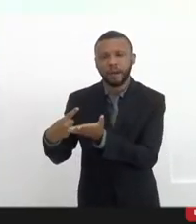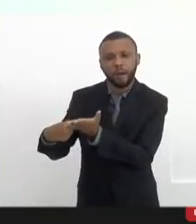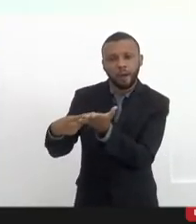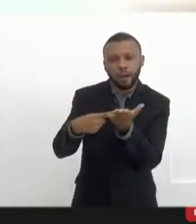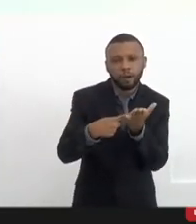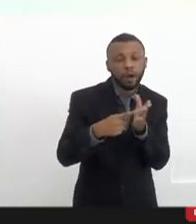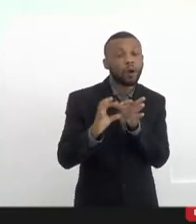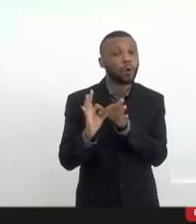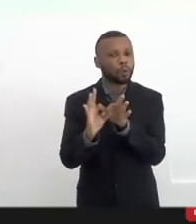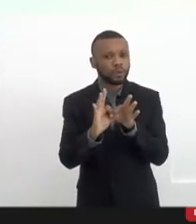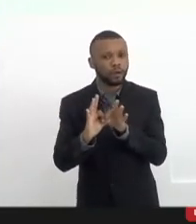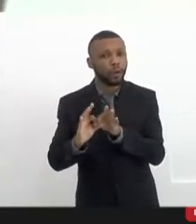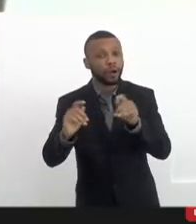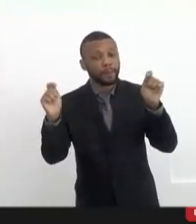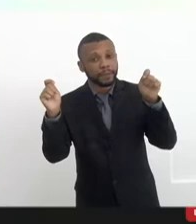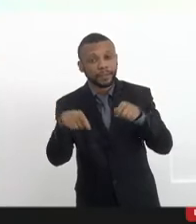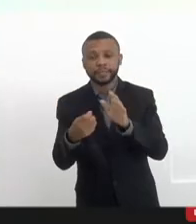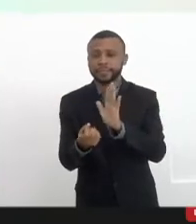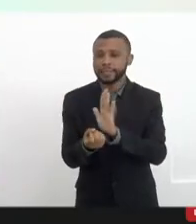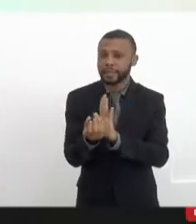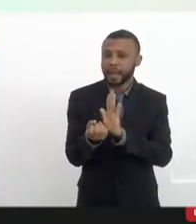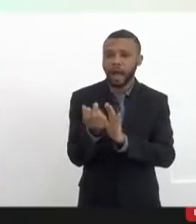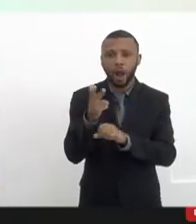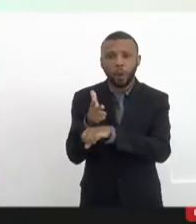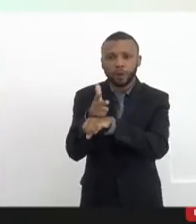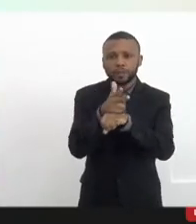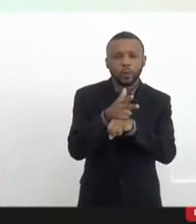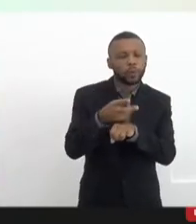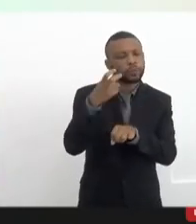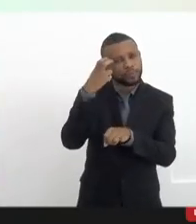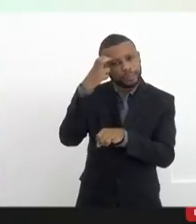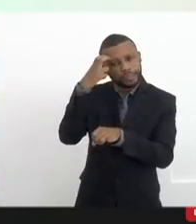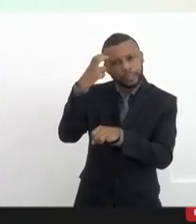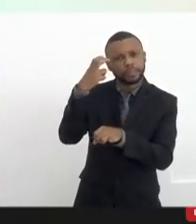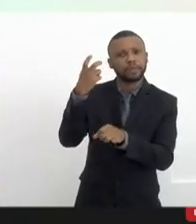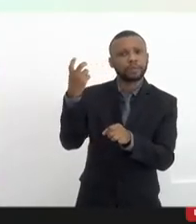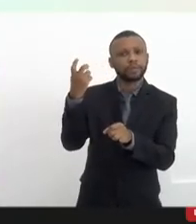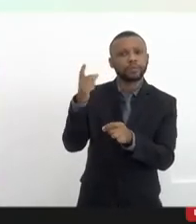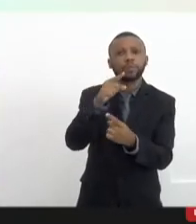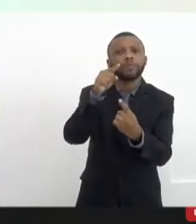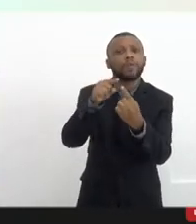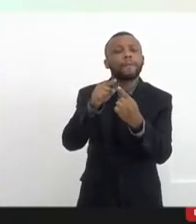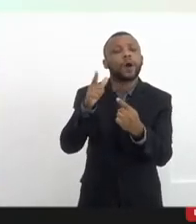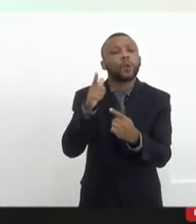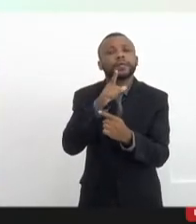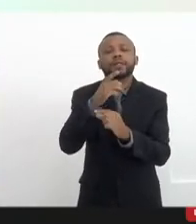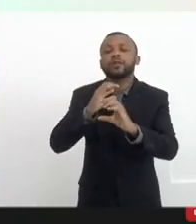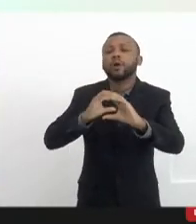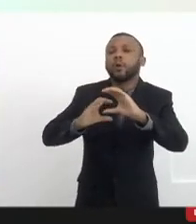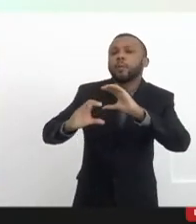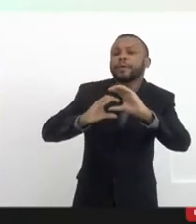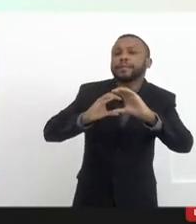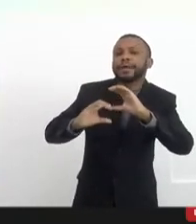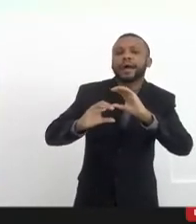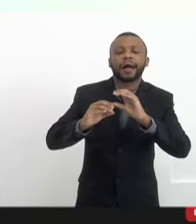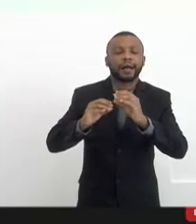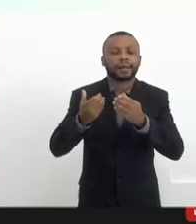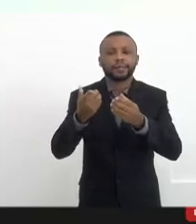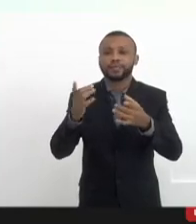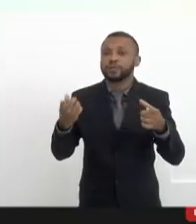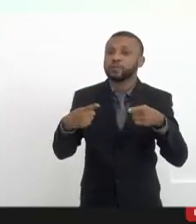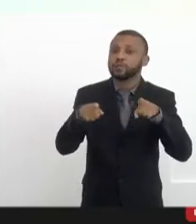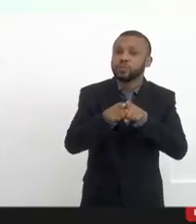capacidade de criar conteúdos inteligentes para conseguir nos comunicar com o